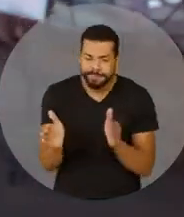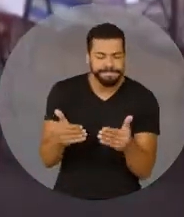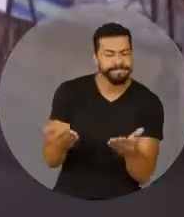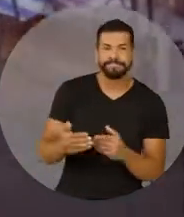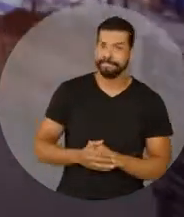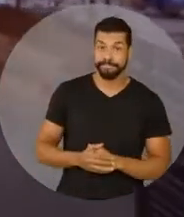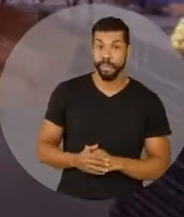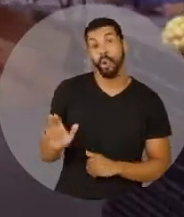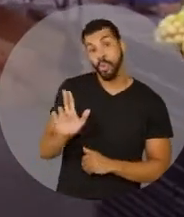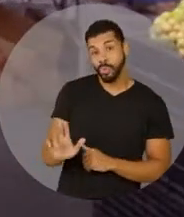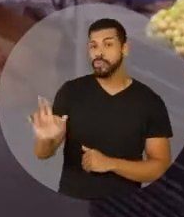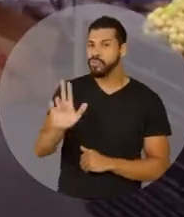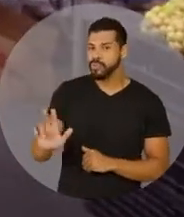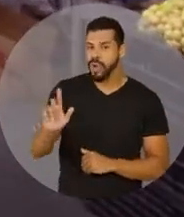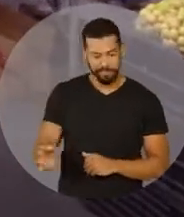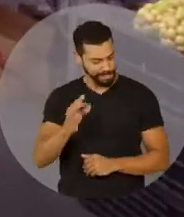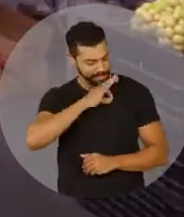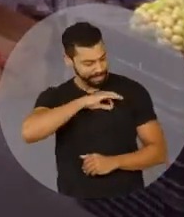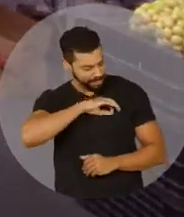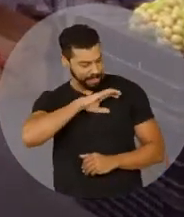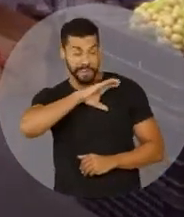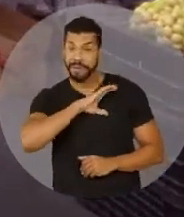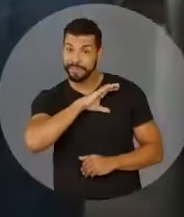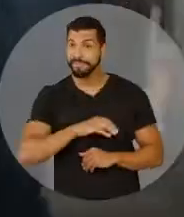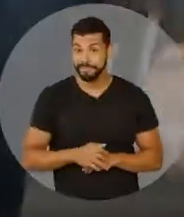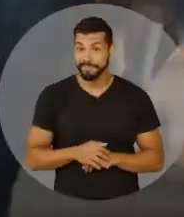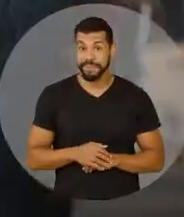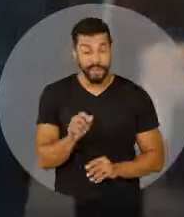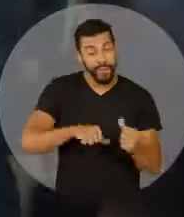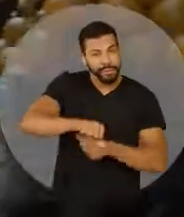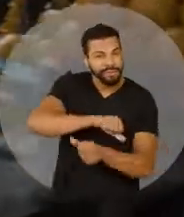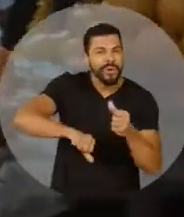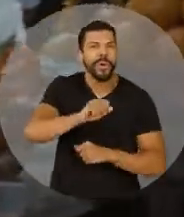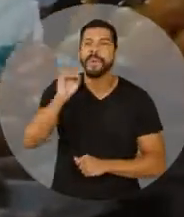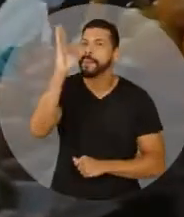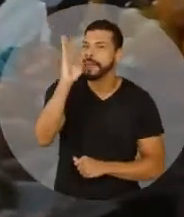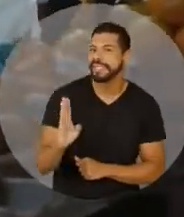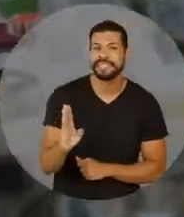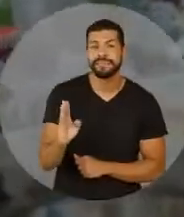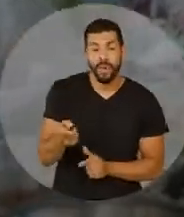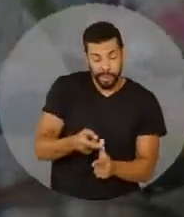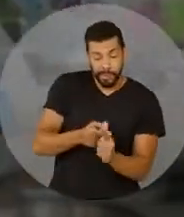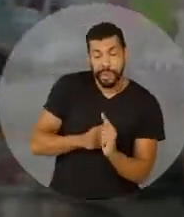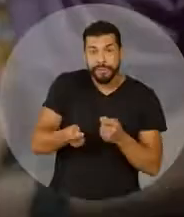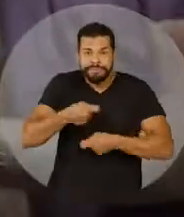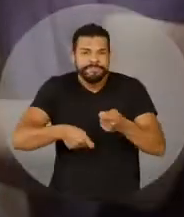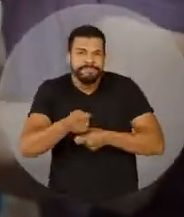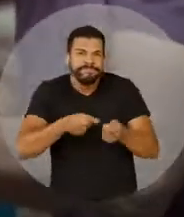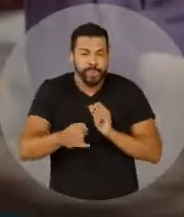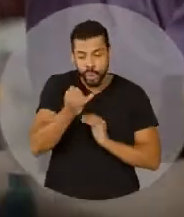Com o Lula o salário mínimo vai voltar a subir acima da inflação. E vem aí o Desenrola Brasil. A chance de